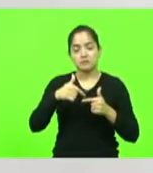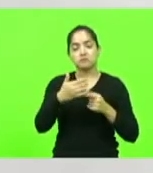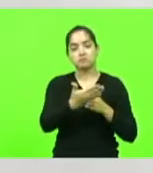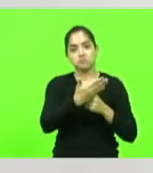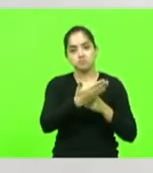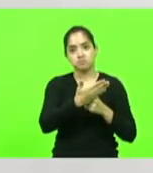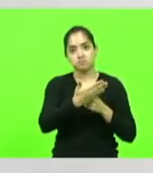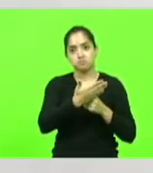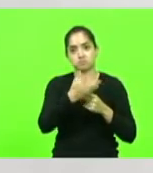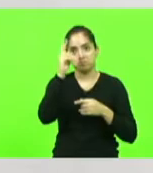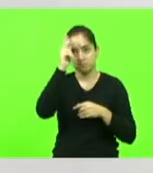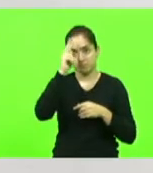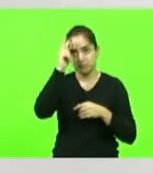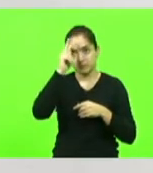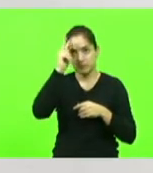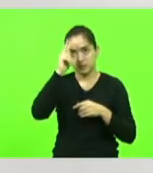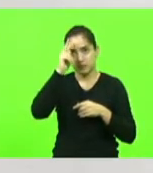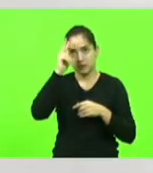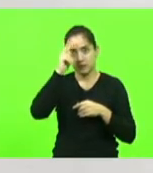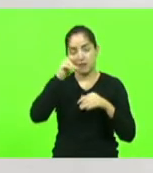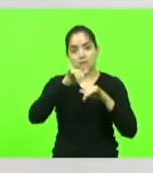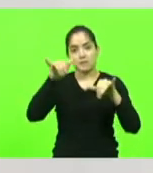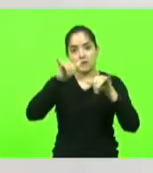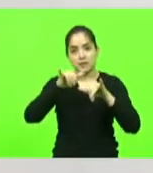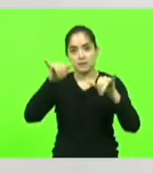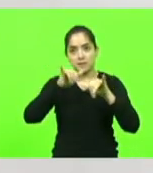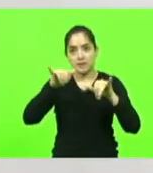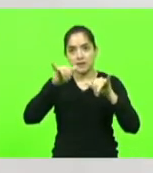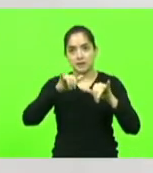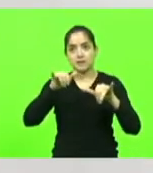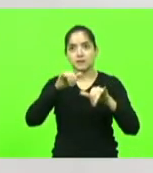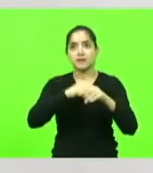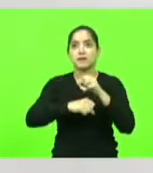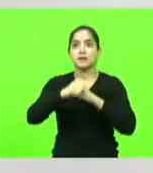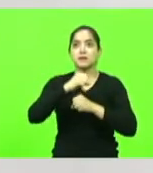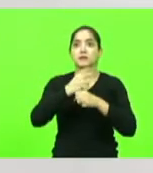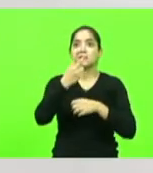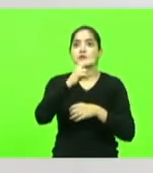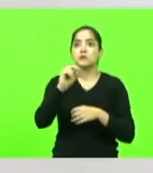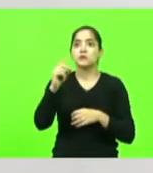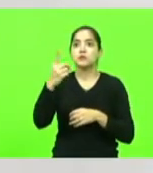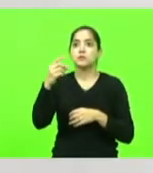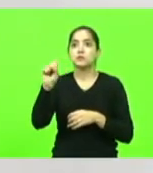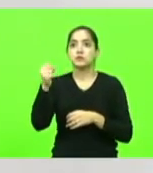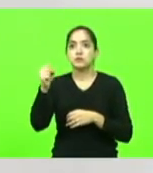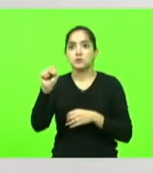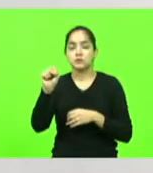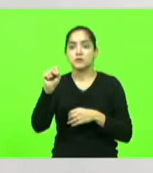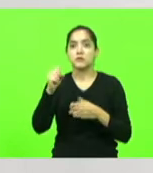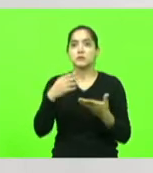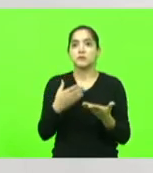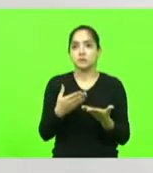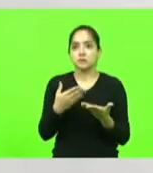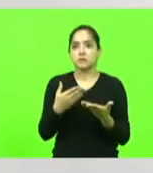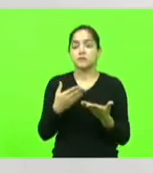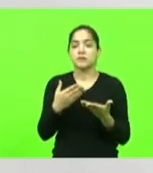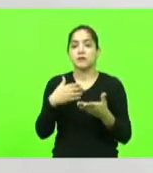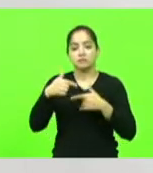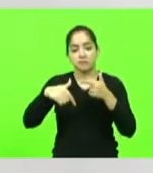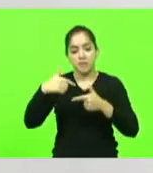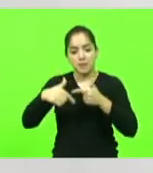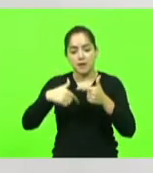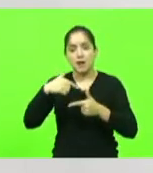Recordo, nos tempos da campanha eleitoral em 2018, quando ela saía dos plantões, ia,